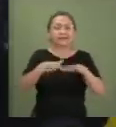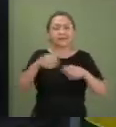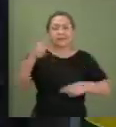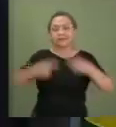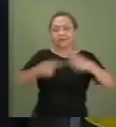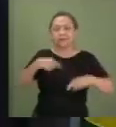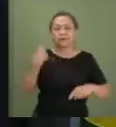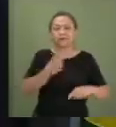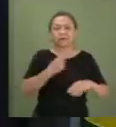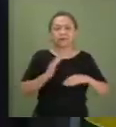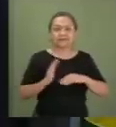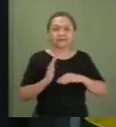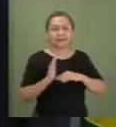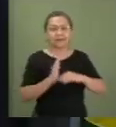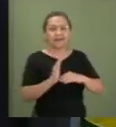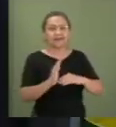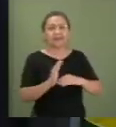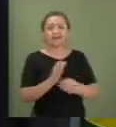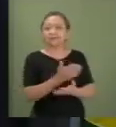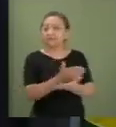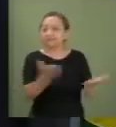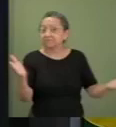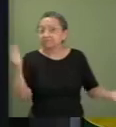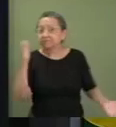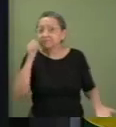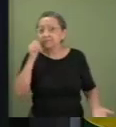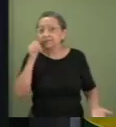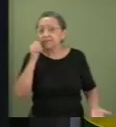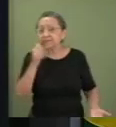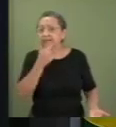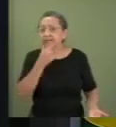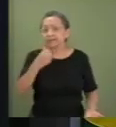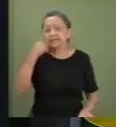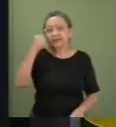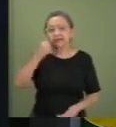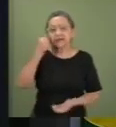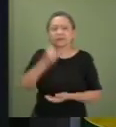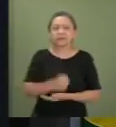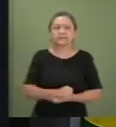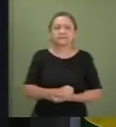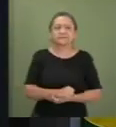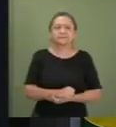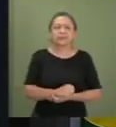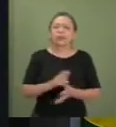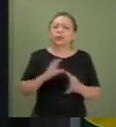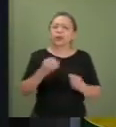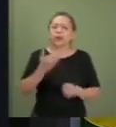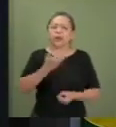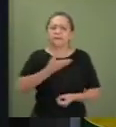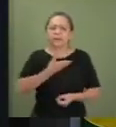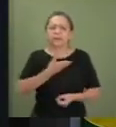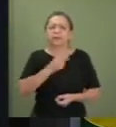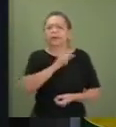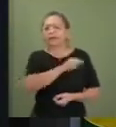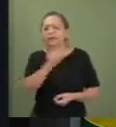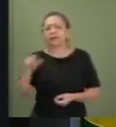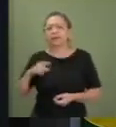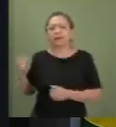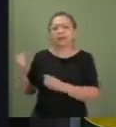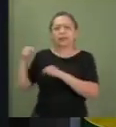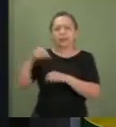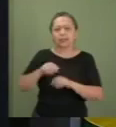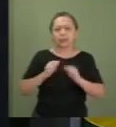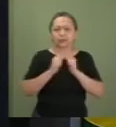nosso Senado Federal, senhoras senadores, senhores senadores, meus amigos, aqueles que estão conosco aqui no